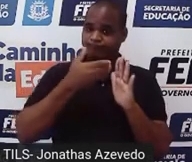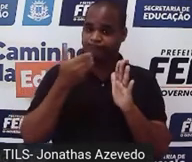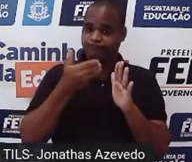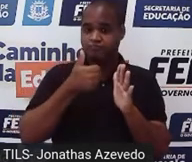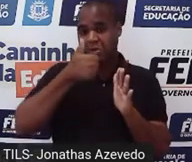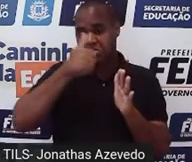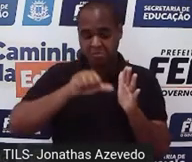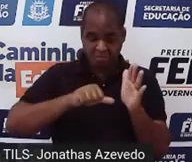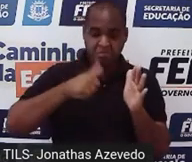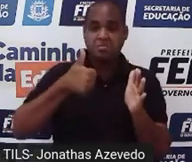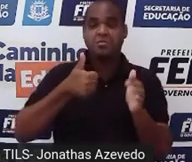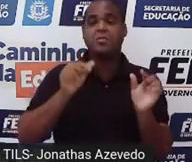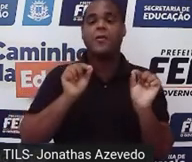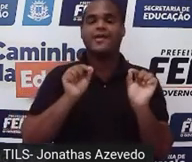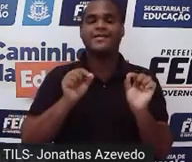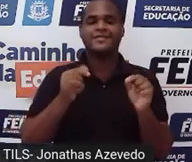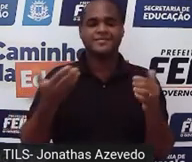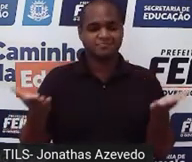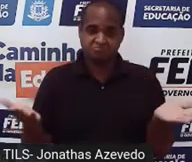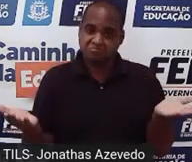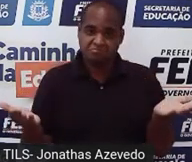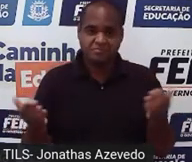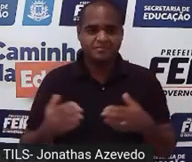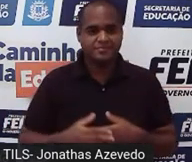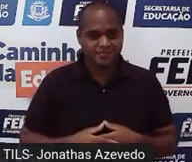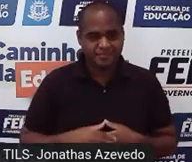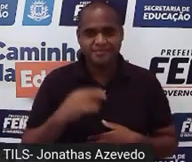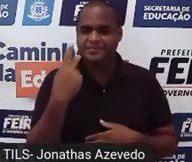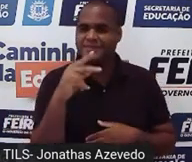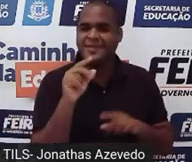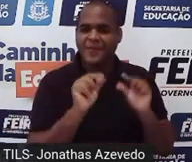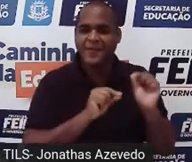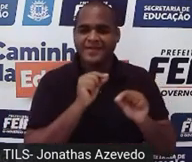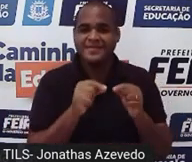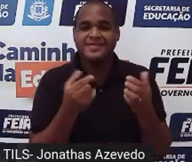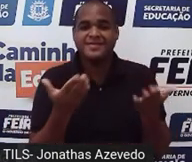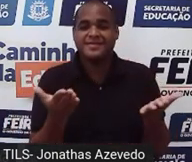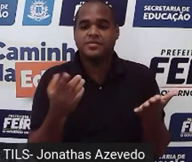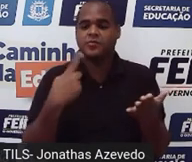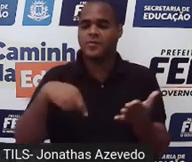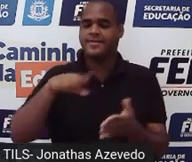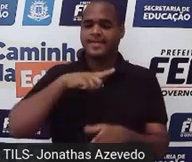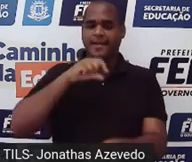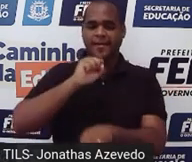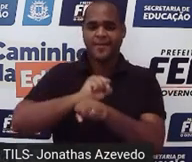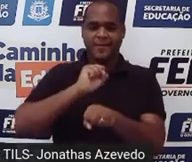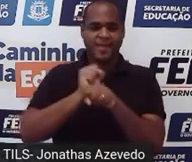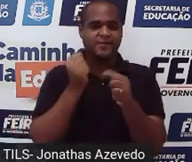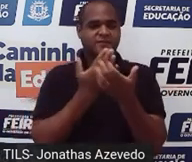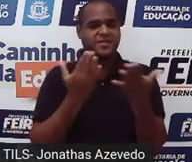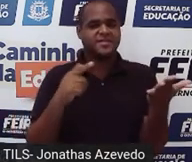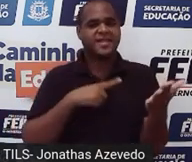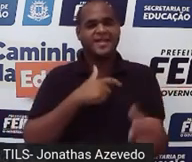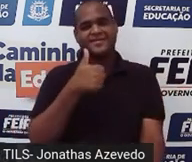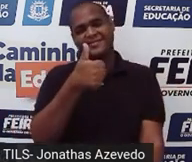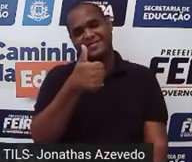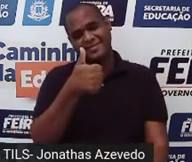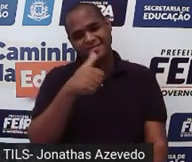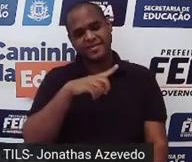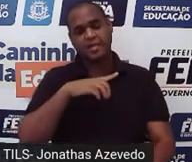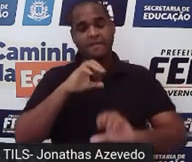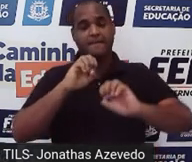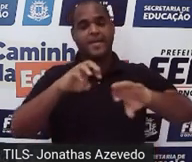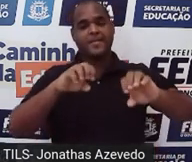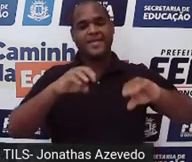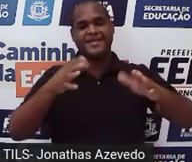mesmo. Tá bom? Então, é isso aí. Eu espero, nós esperamos que você tenha curtido a nossa aula,